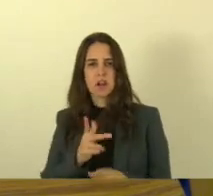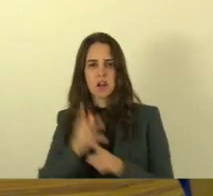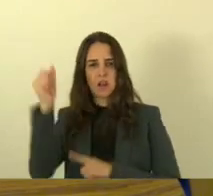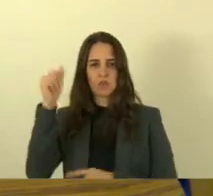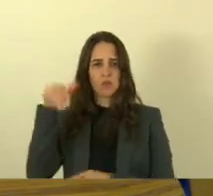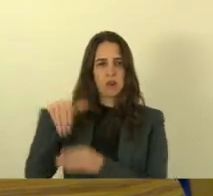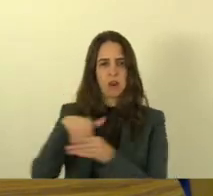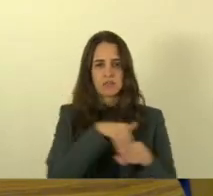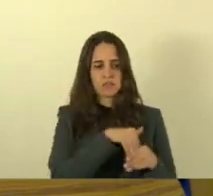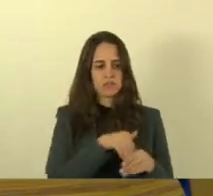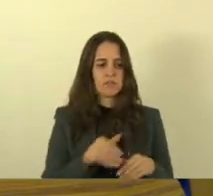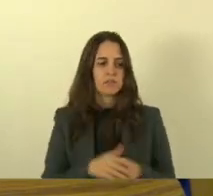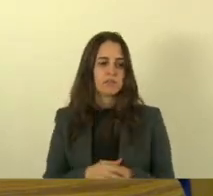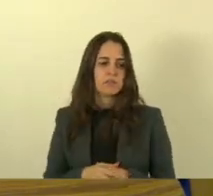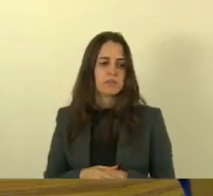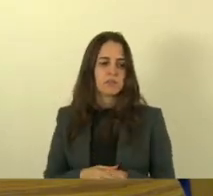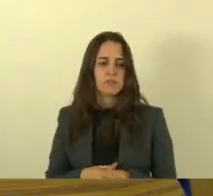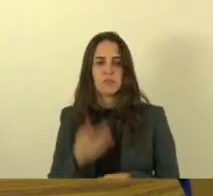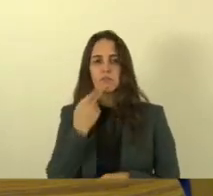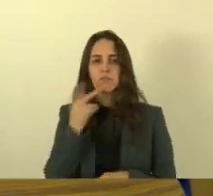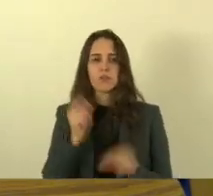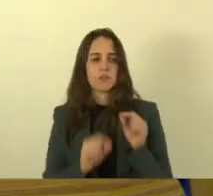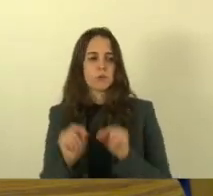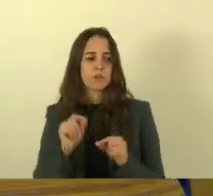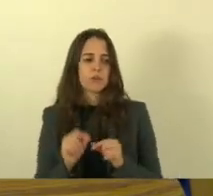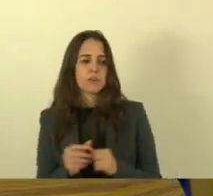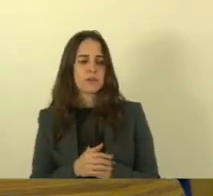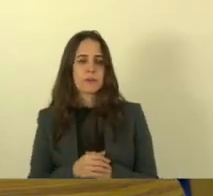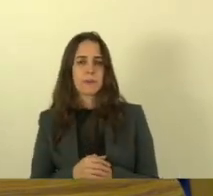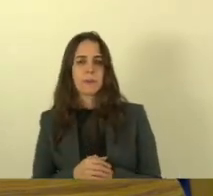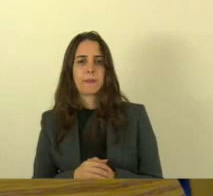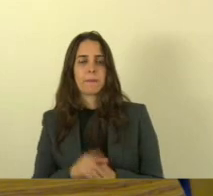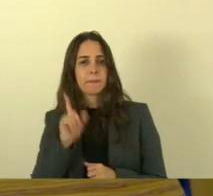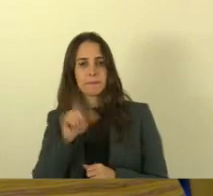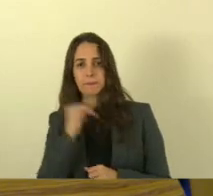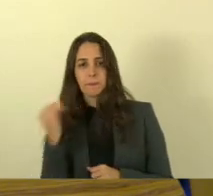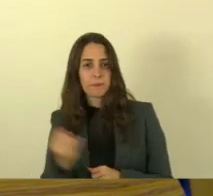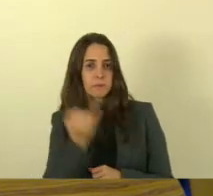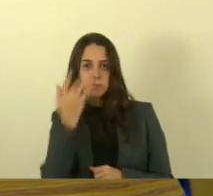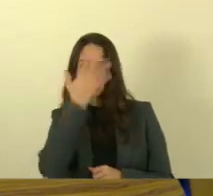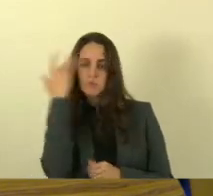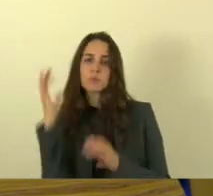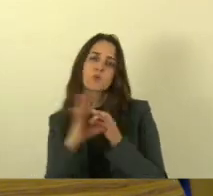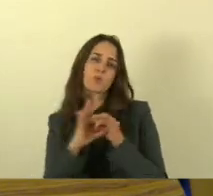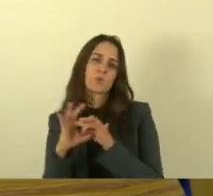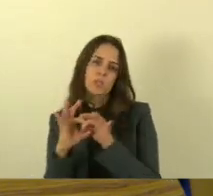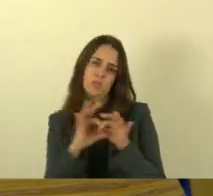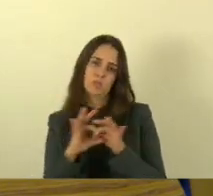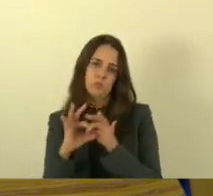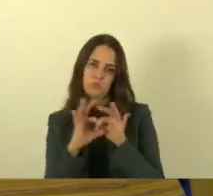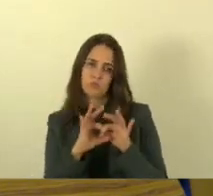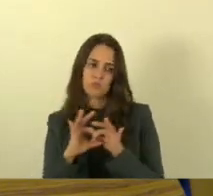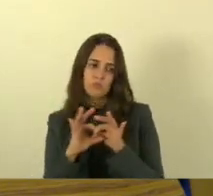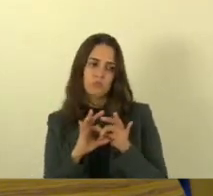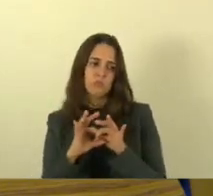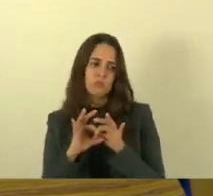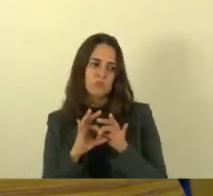aqui dizer para vocês que é o seguinte que é importante que todo mundo esteja unido né